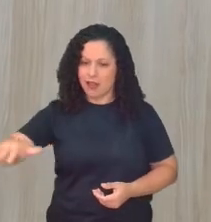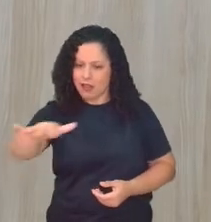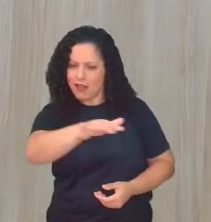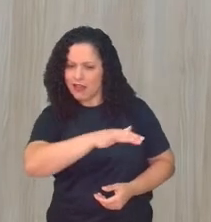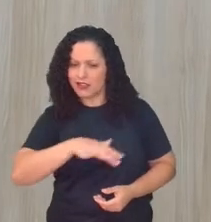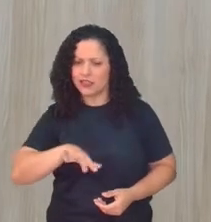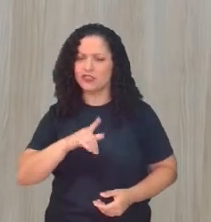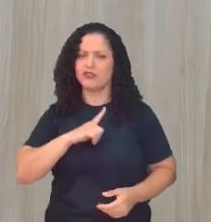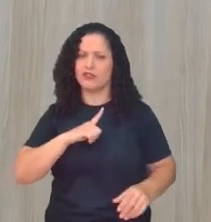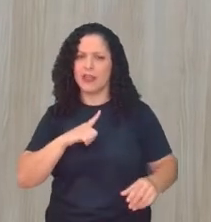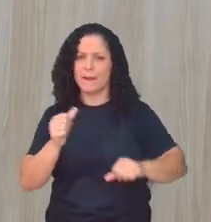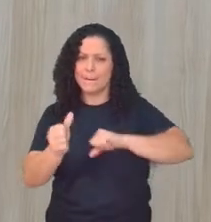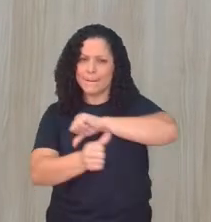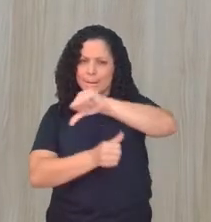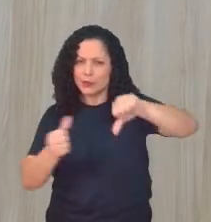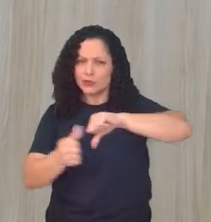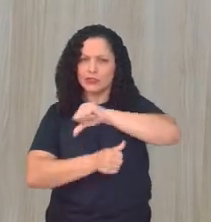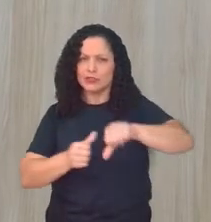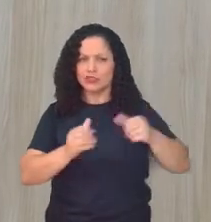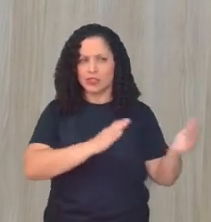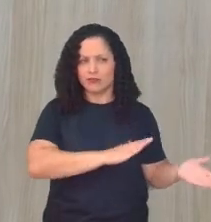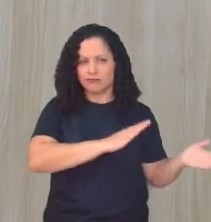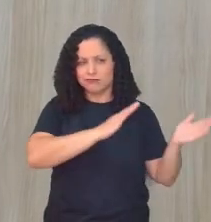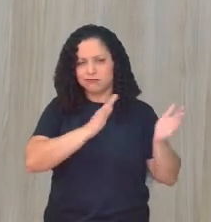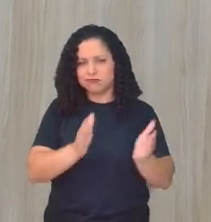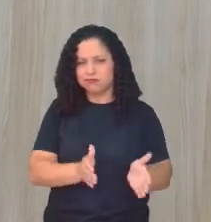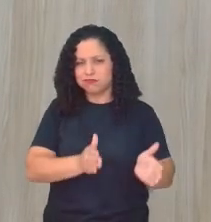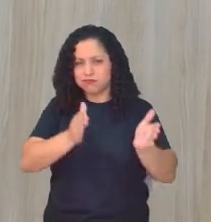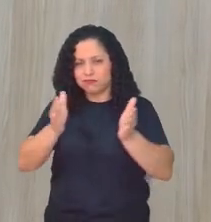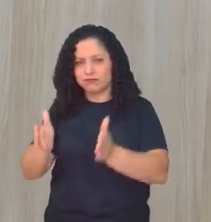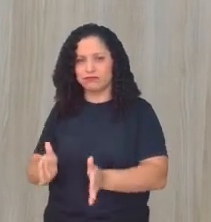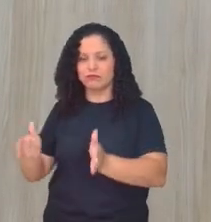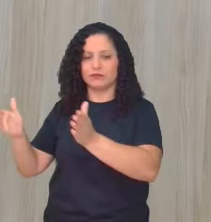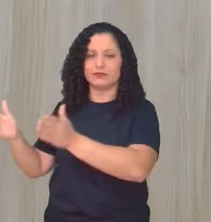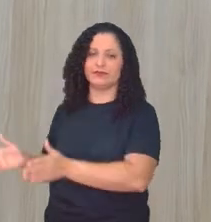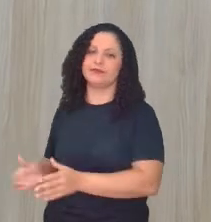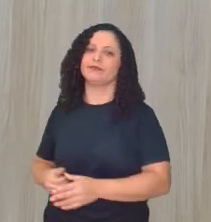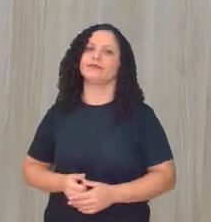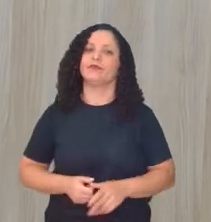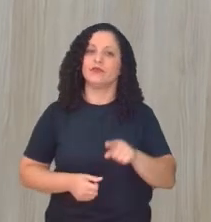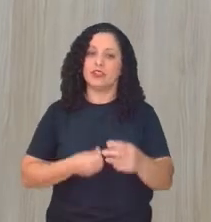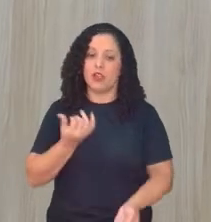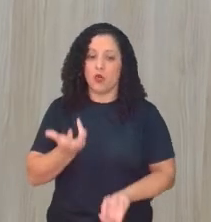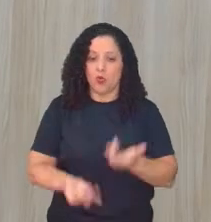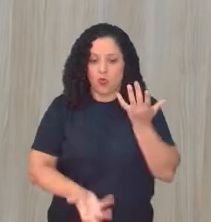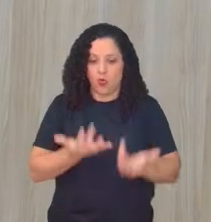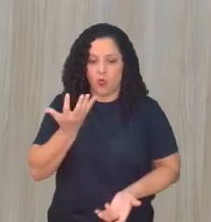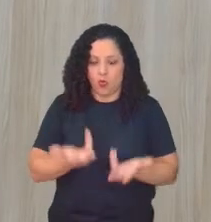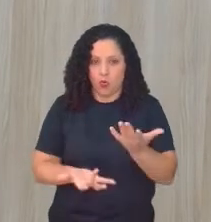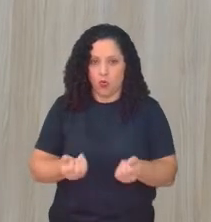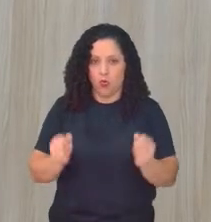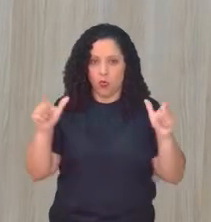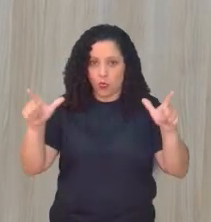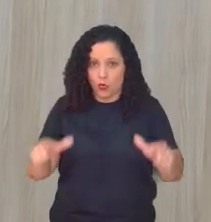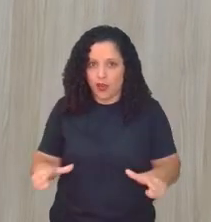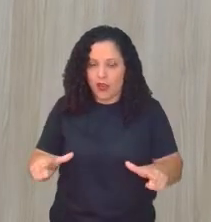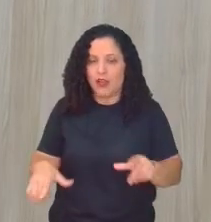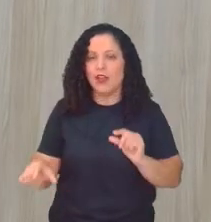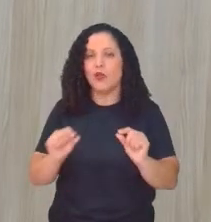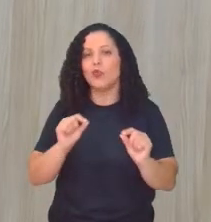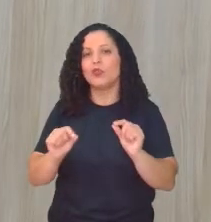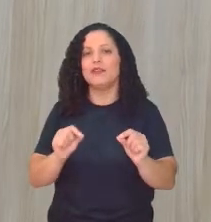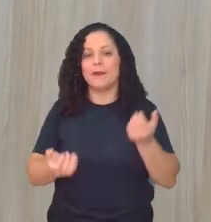rotações, né, vão passar por rotações porque, como a gente viu, se você queima muito uma mesma área, você vai perdendo,